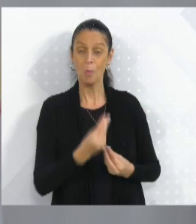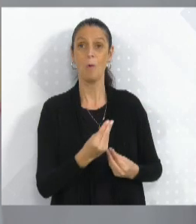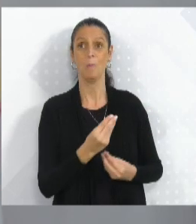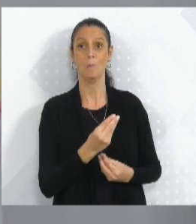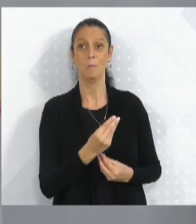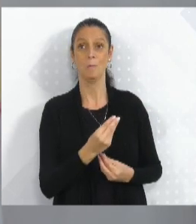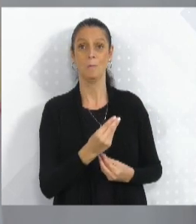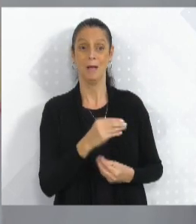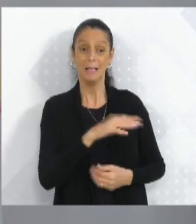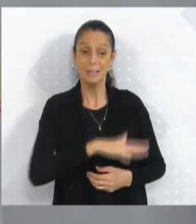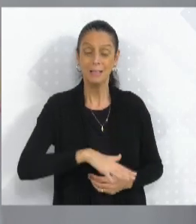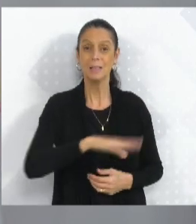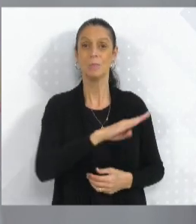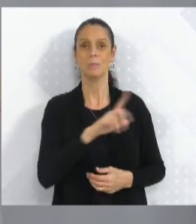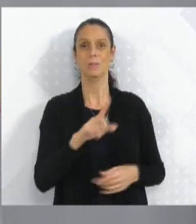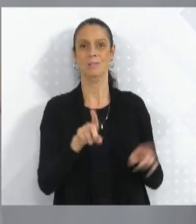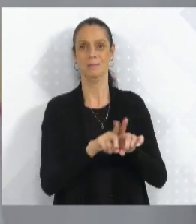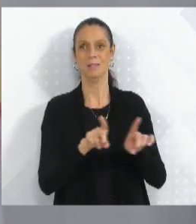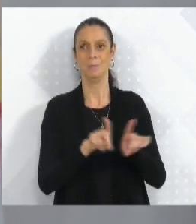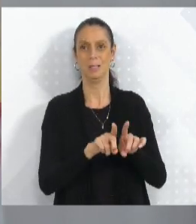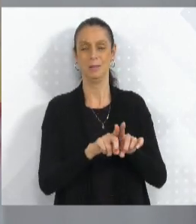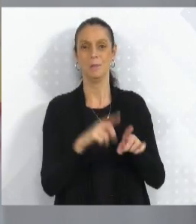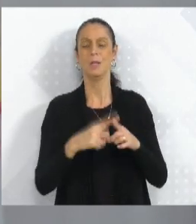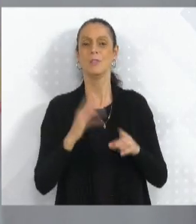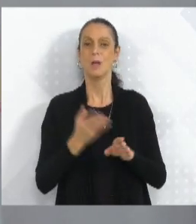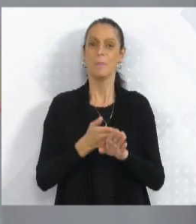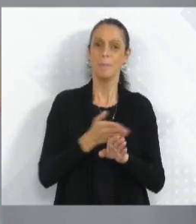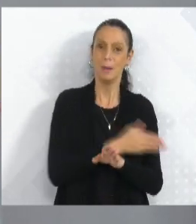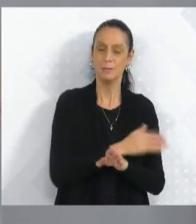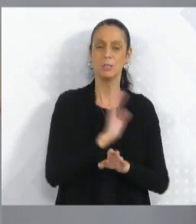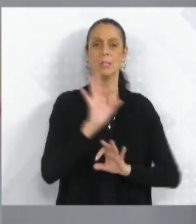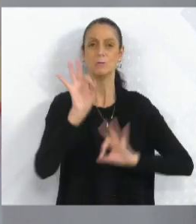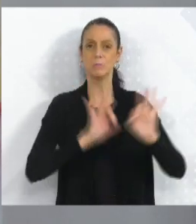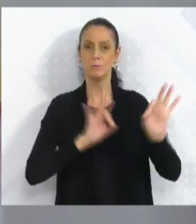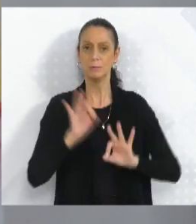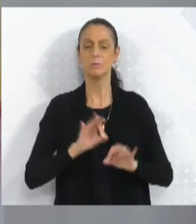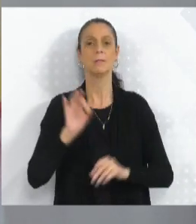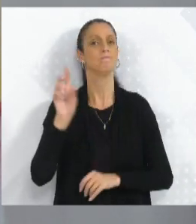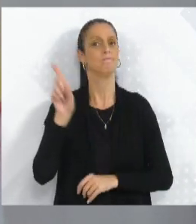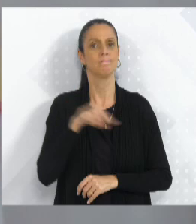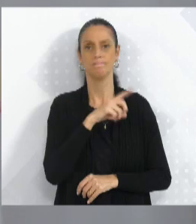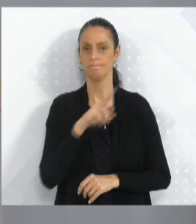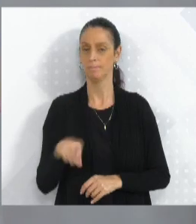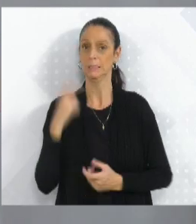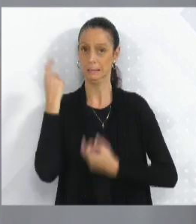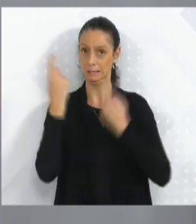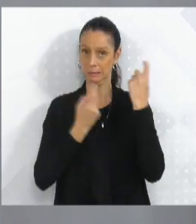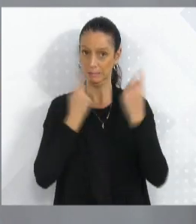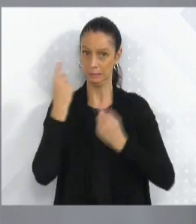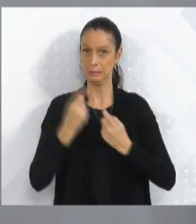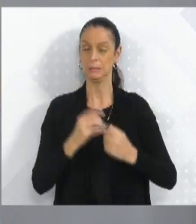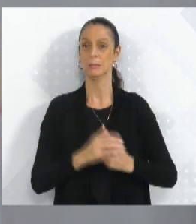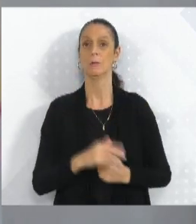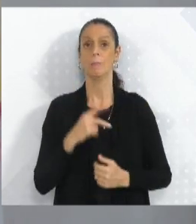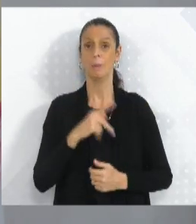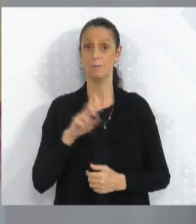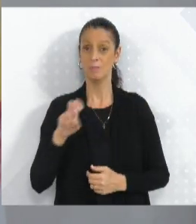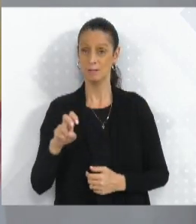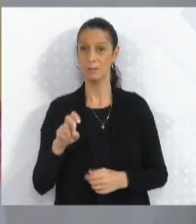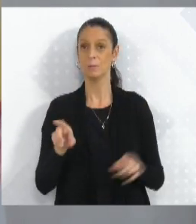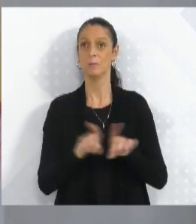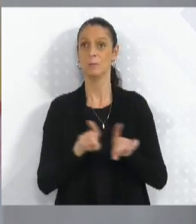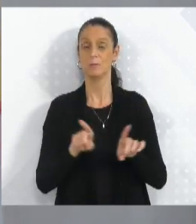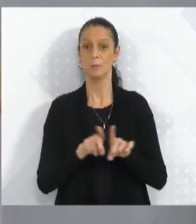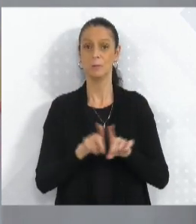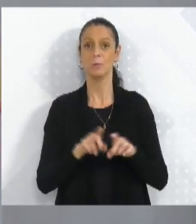sim, com todos os PI de Blumenau, que tudo que tinha programado foi suspenso. Isso é muito preocupante, principalmente no PI 5 e o